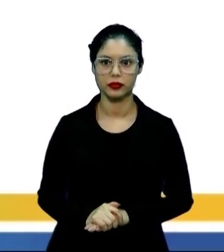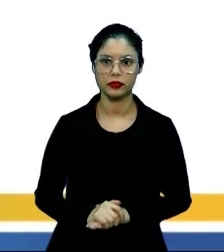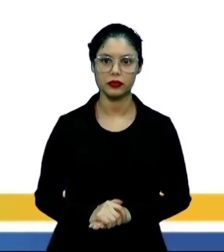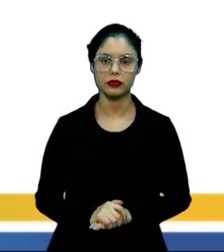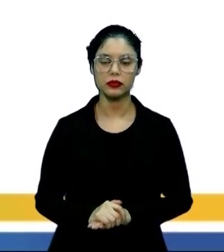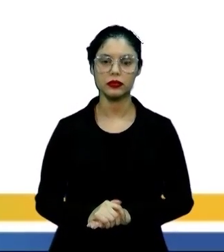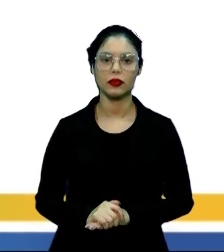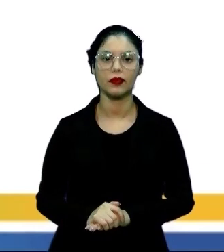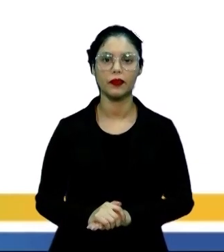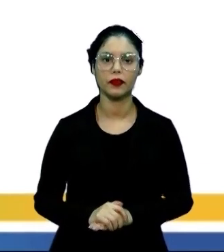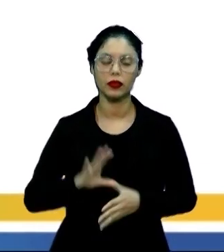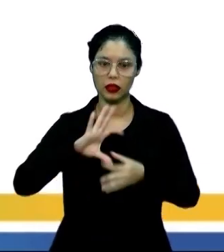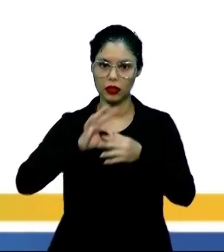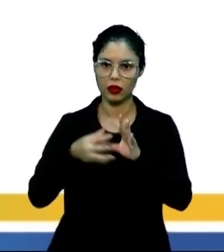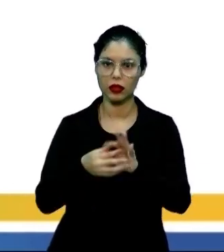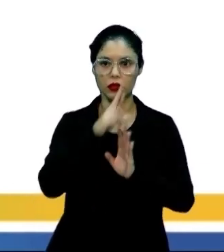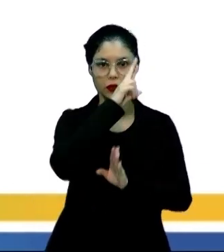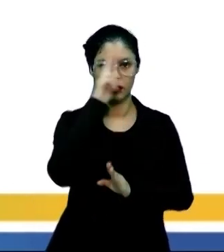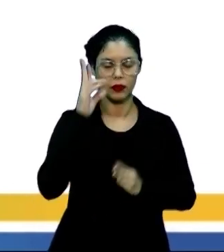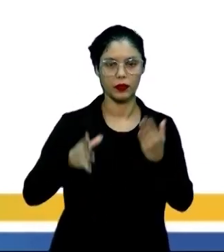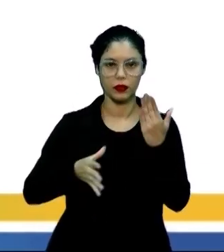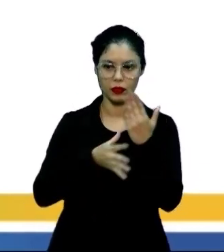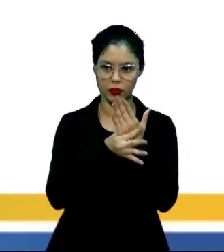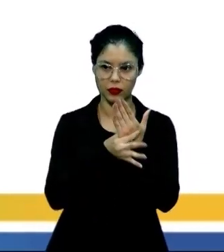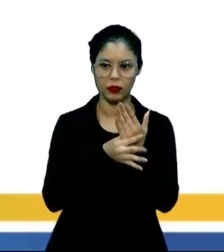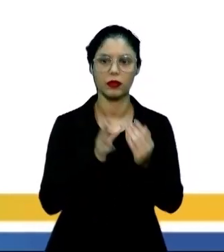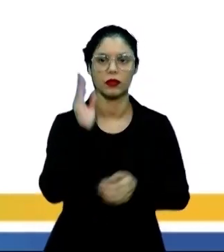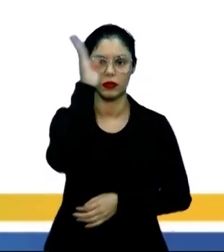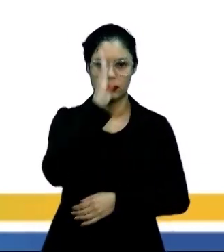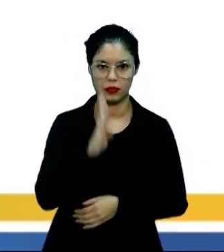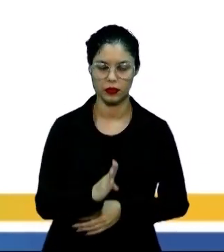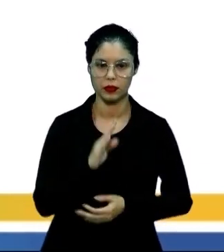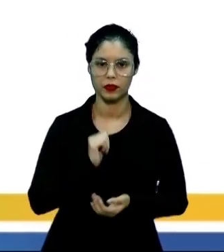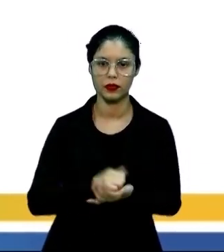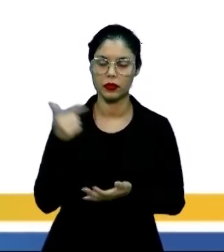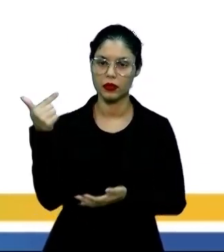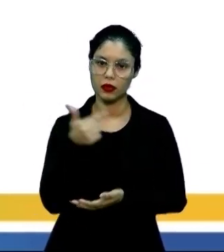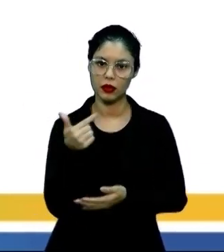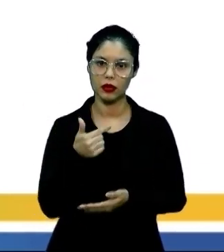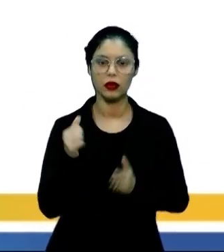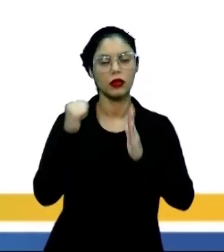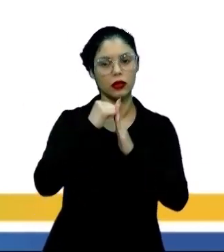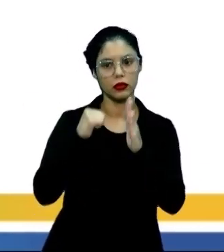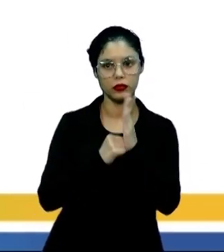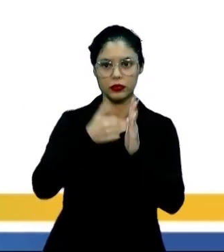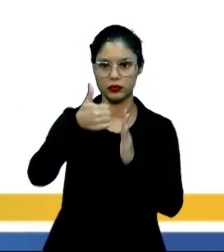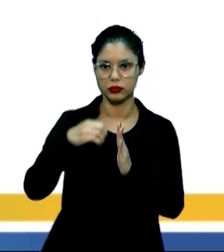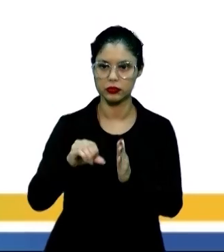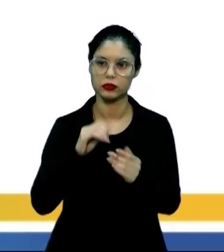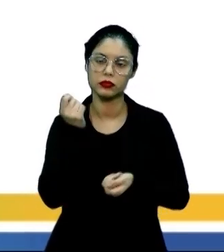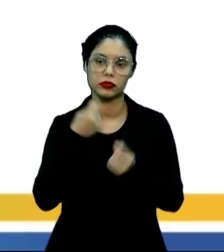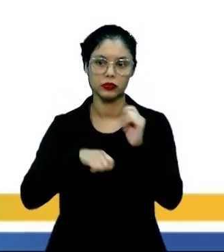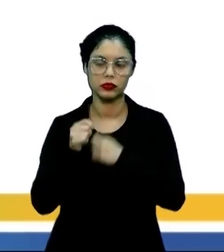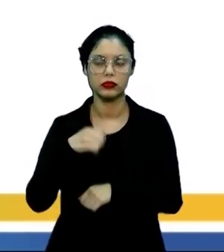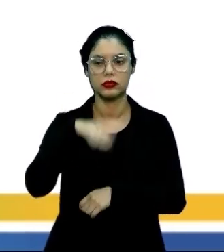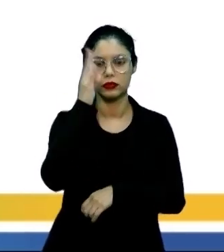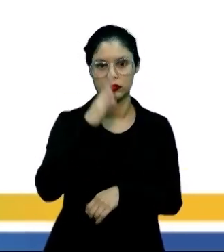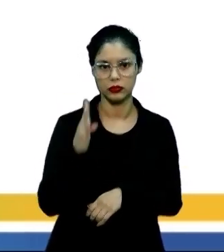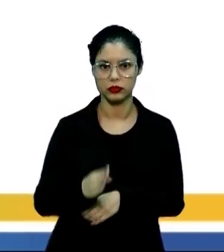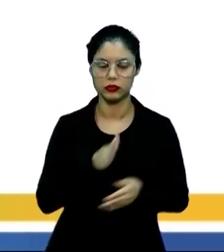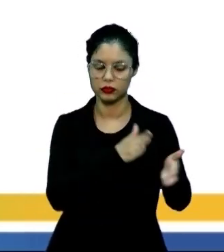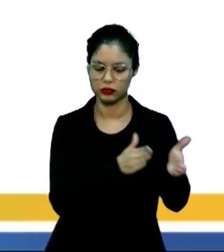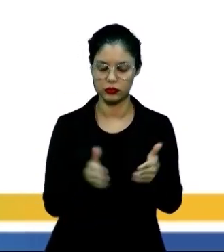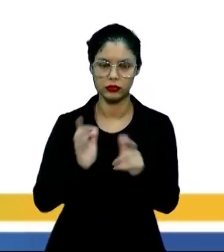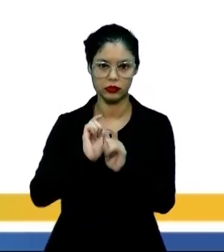O contexto histórico do realismo no Brasil. Na segunda metade do século XIX, a economia